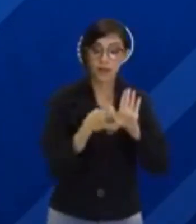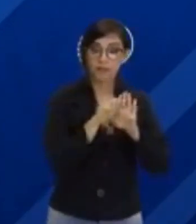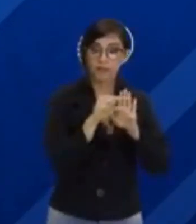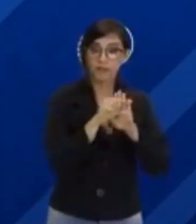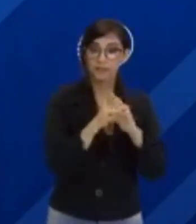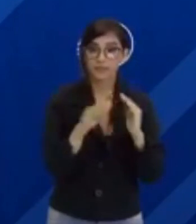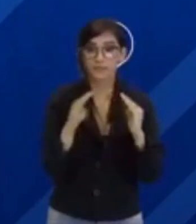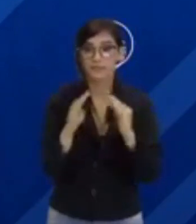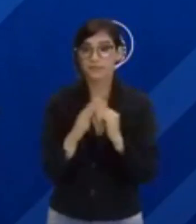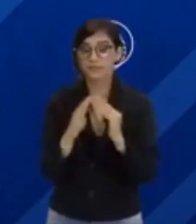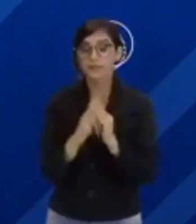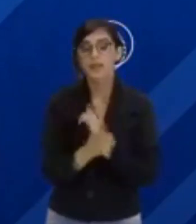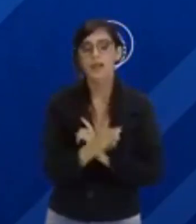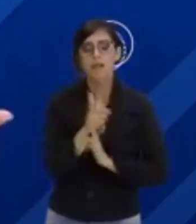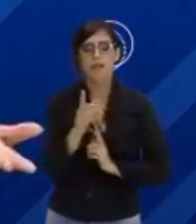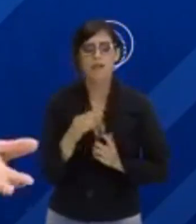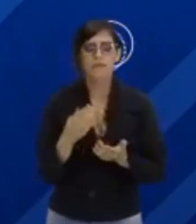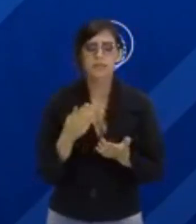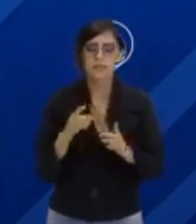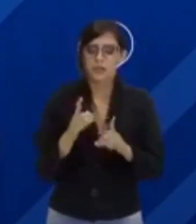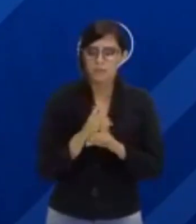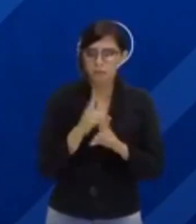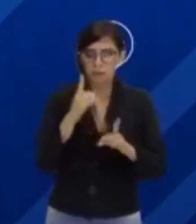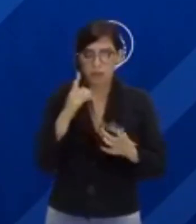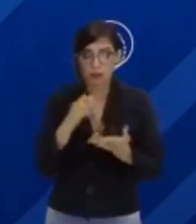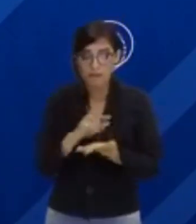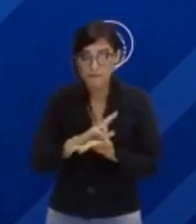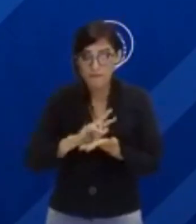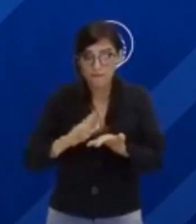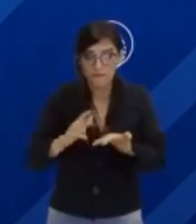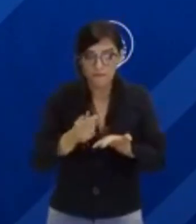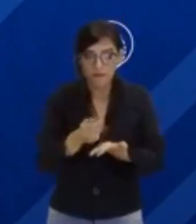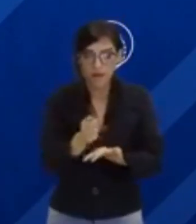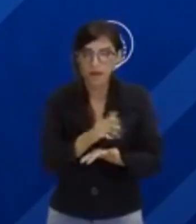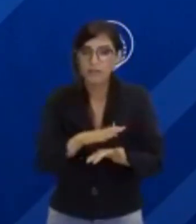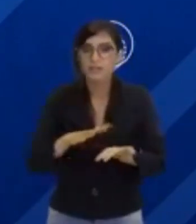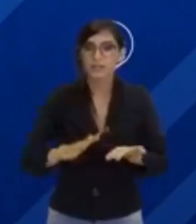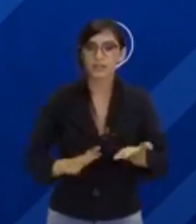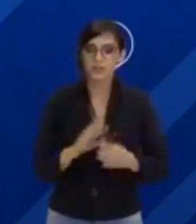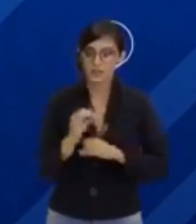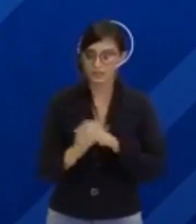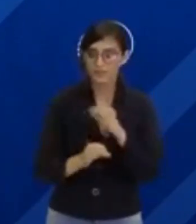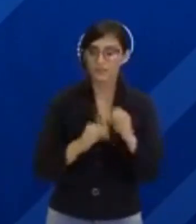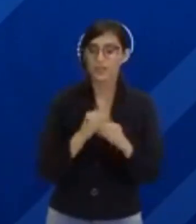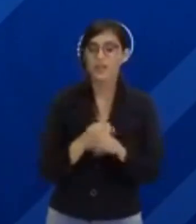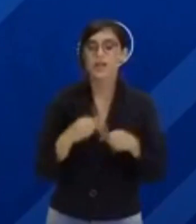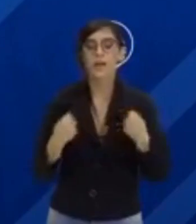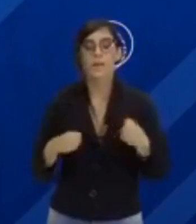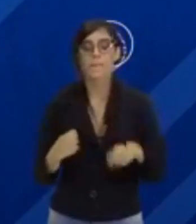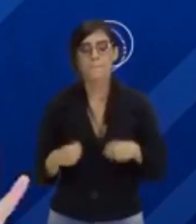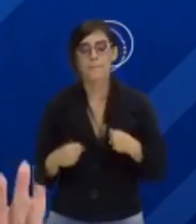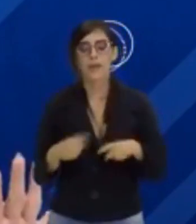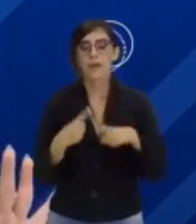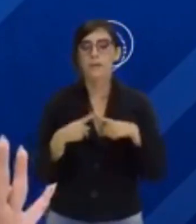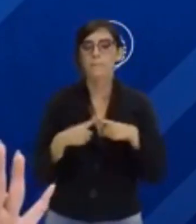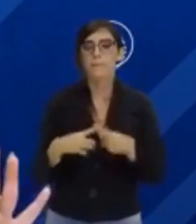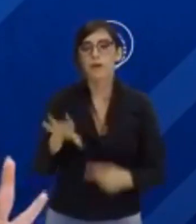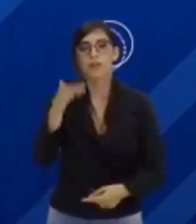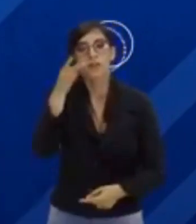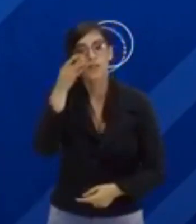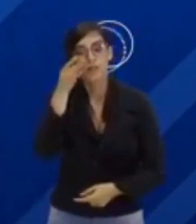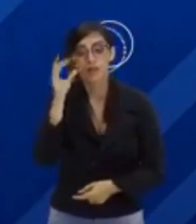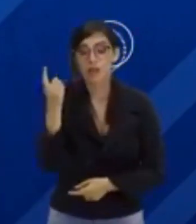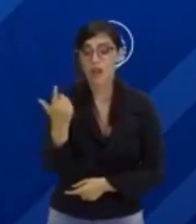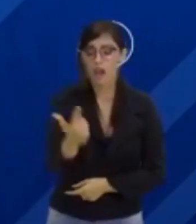Para Casa. Lá, você pode fazer vários exercícios online. Você também pode rever essas aulas quantas vezes